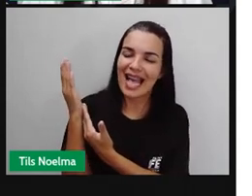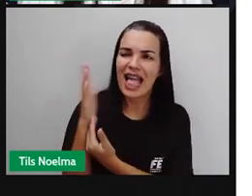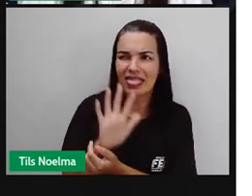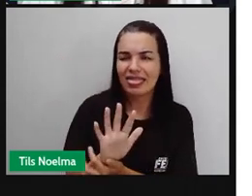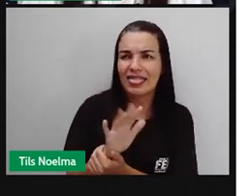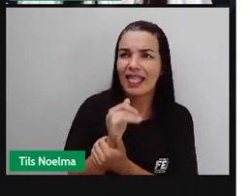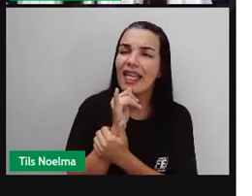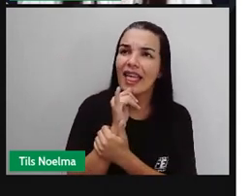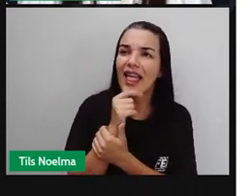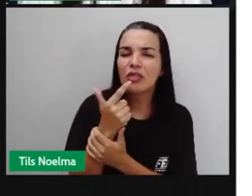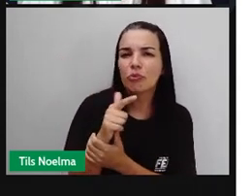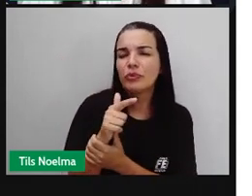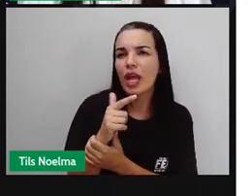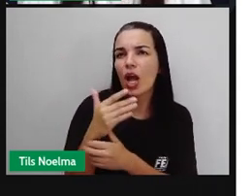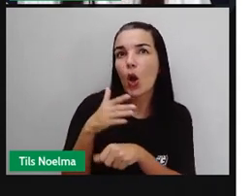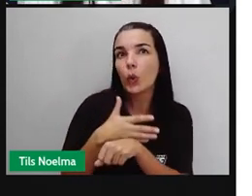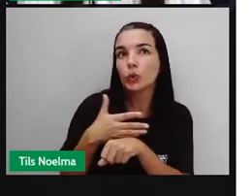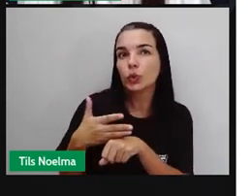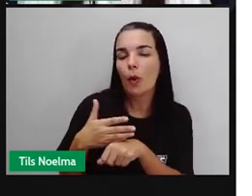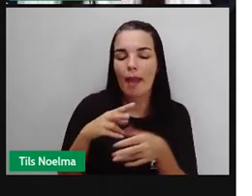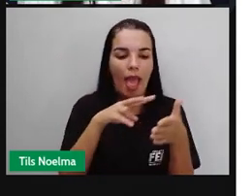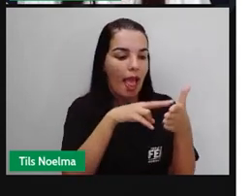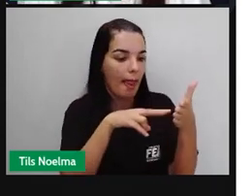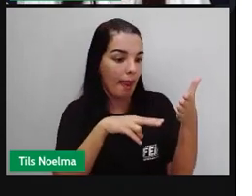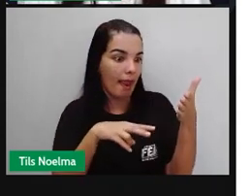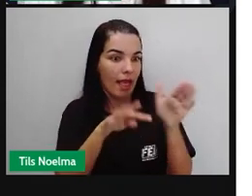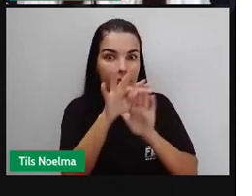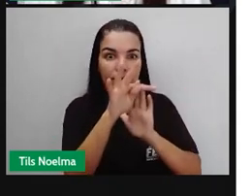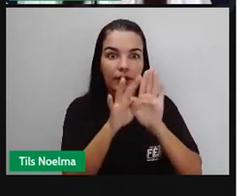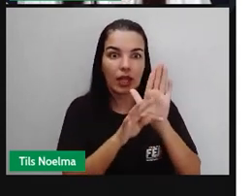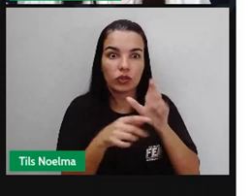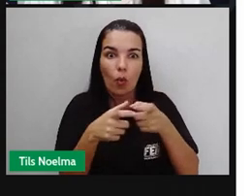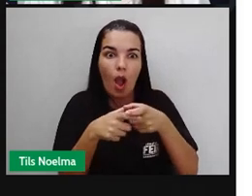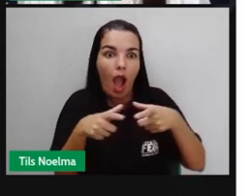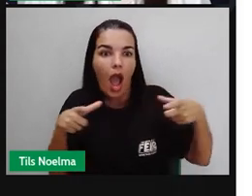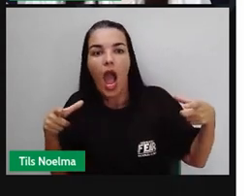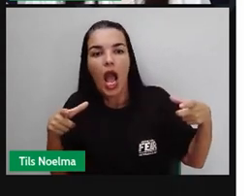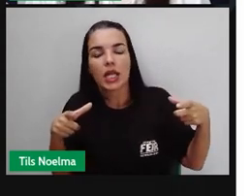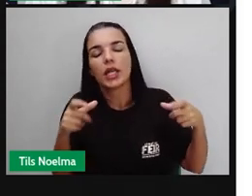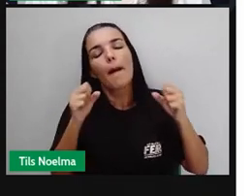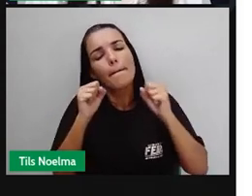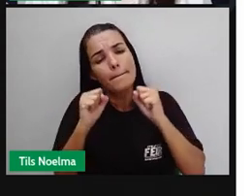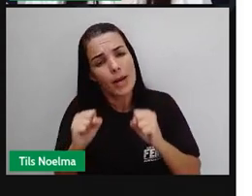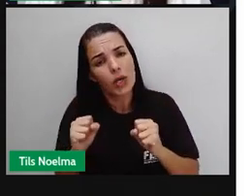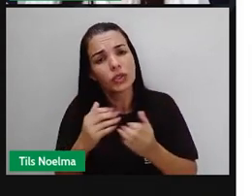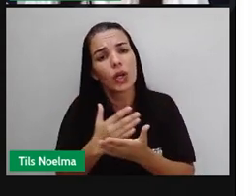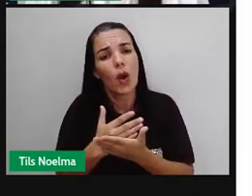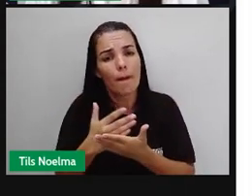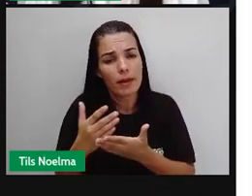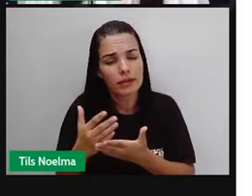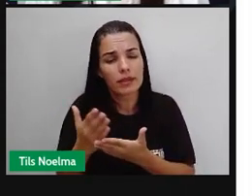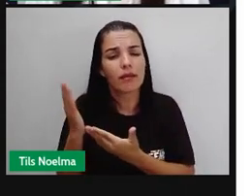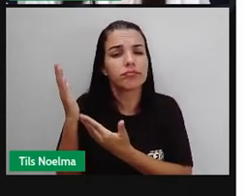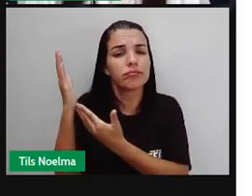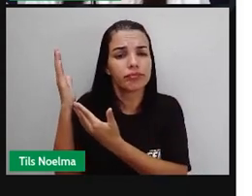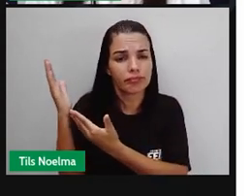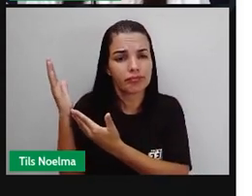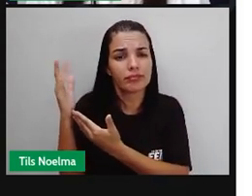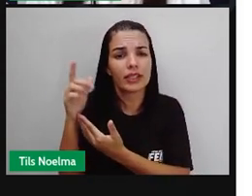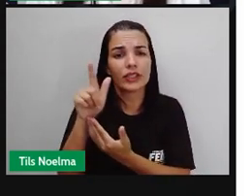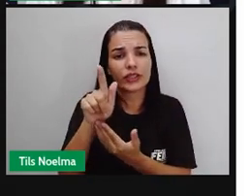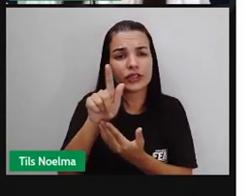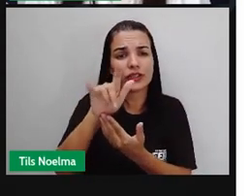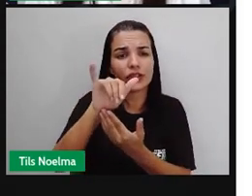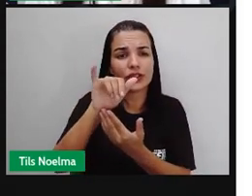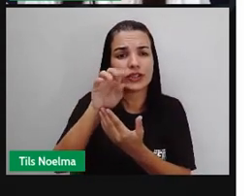acostumado ainda a ler muito textos maiores, pode começar também com os gibis, né? Temos aí